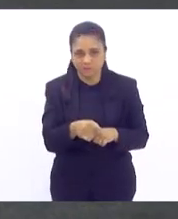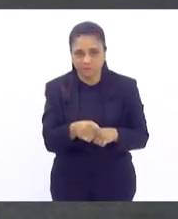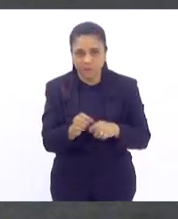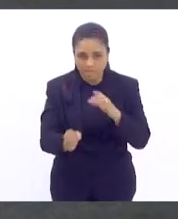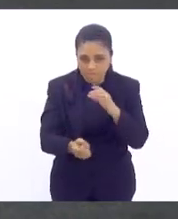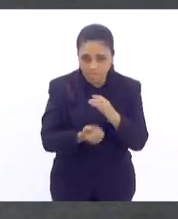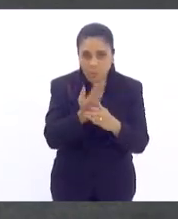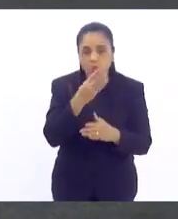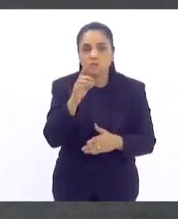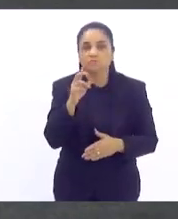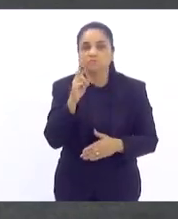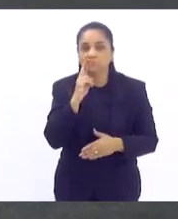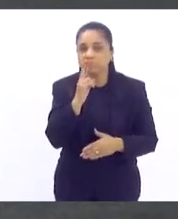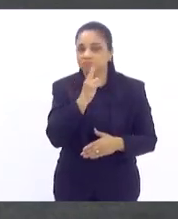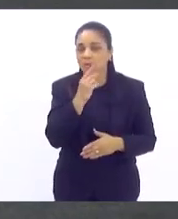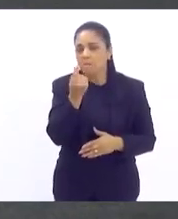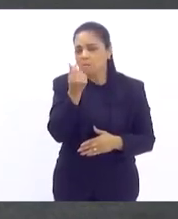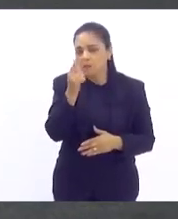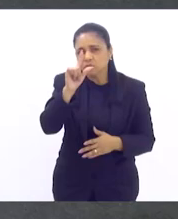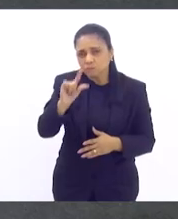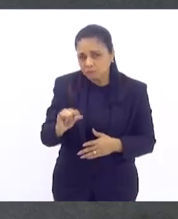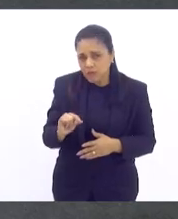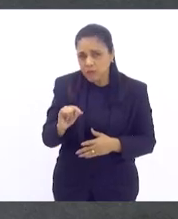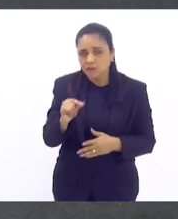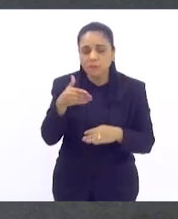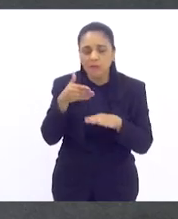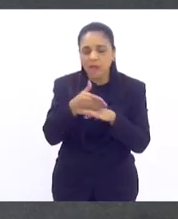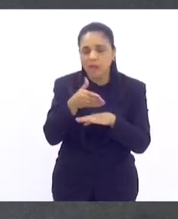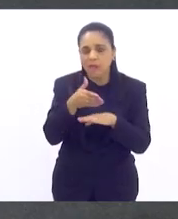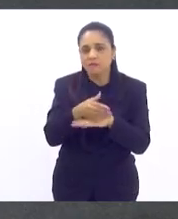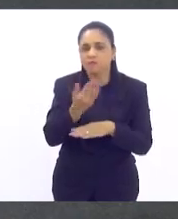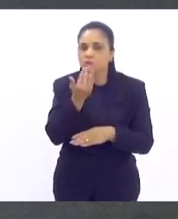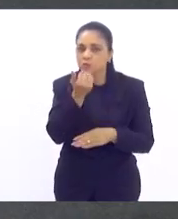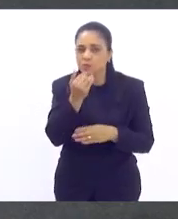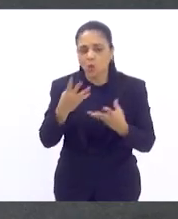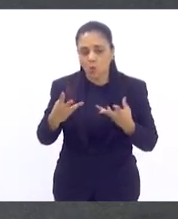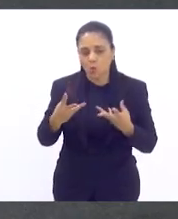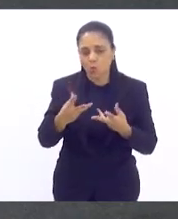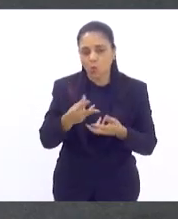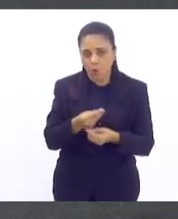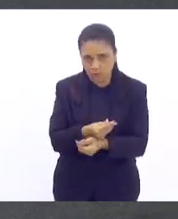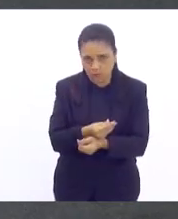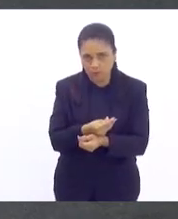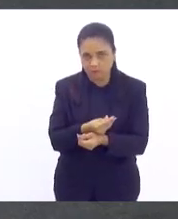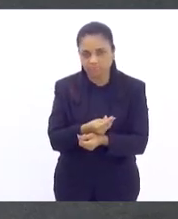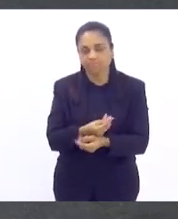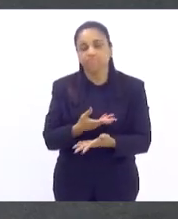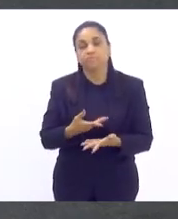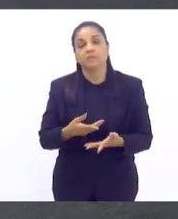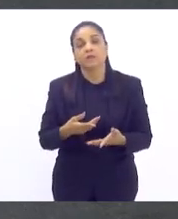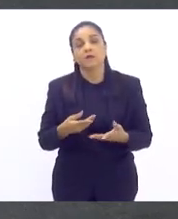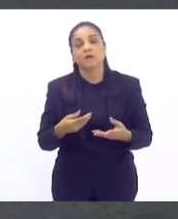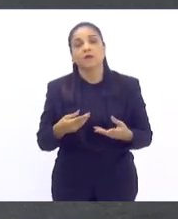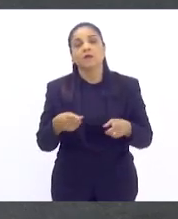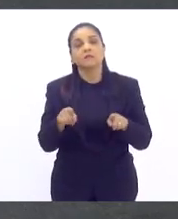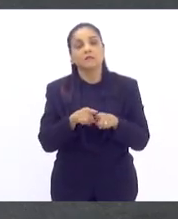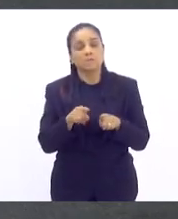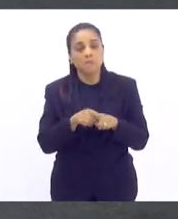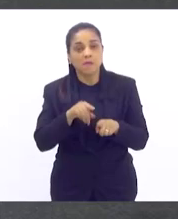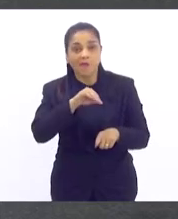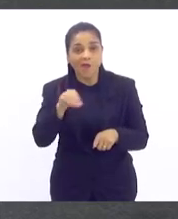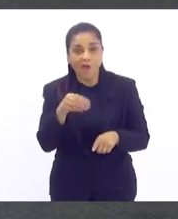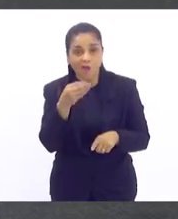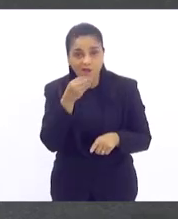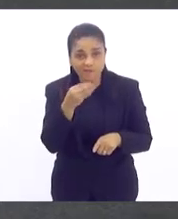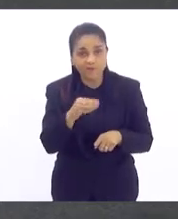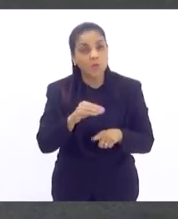ter a preços módicos o acesso a uma comida de qualidade. E isso, por óbvio, senhora Presidenta, é o